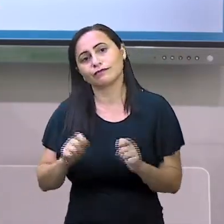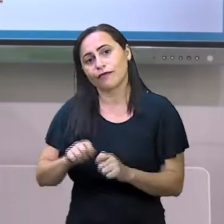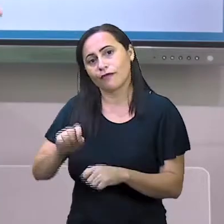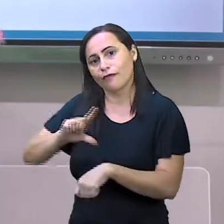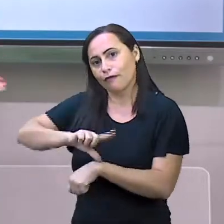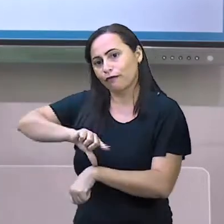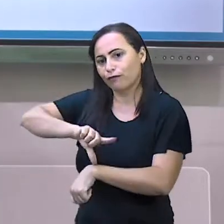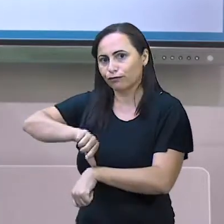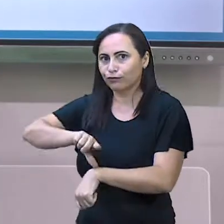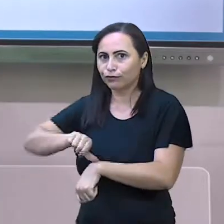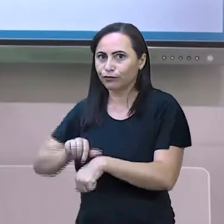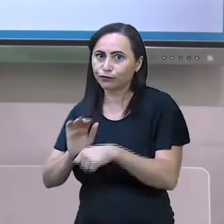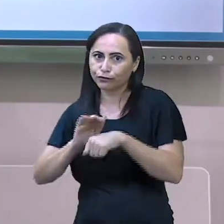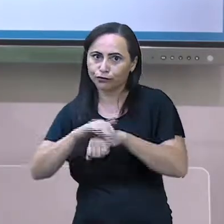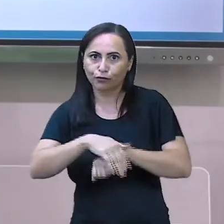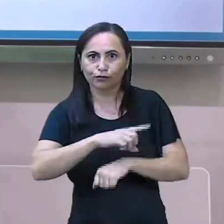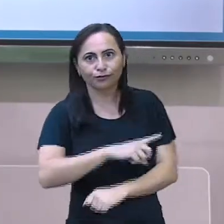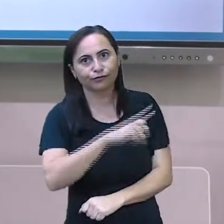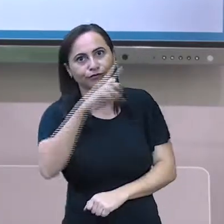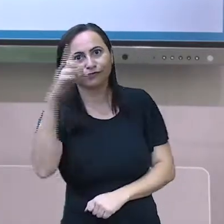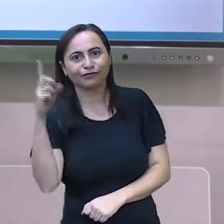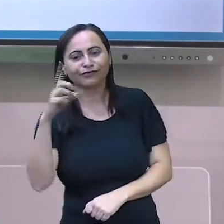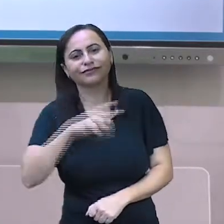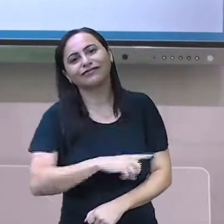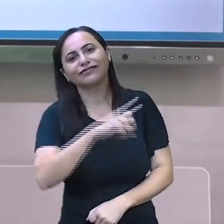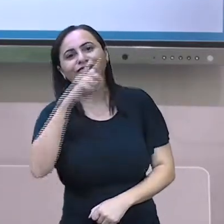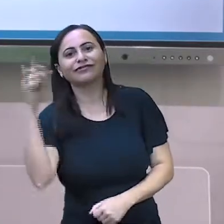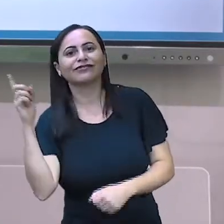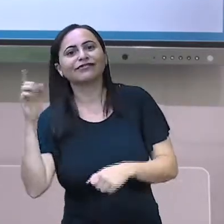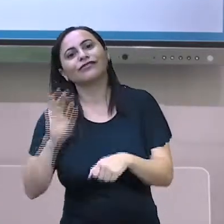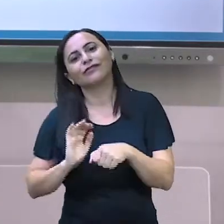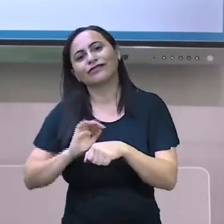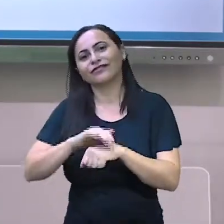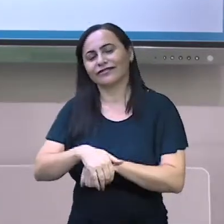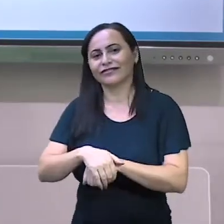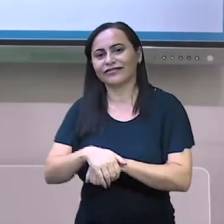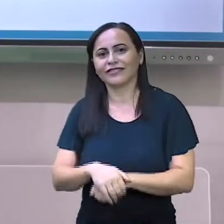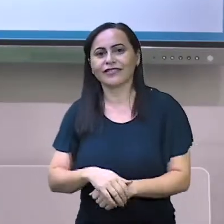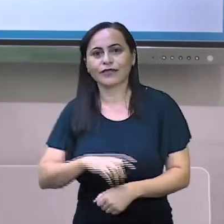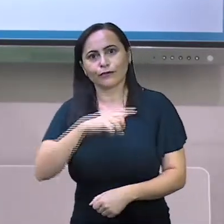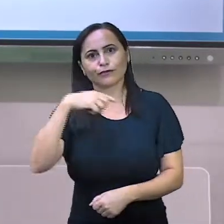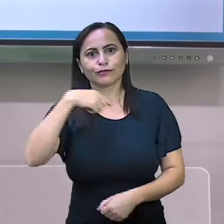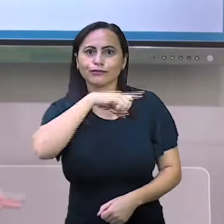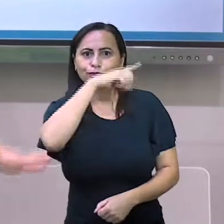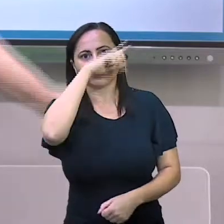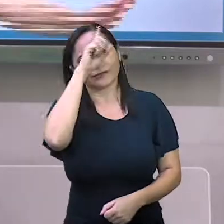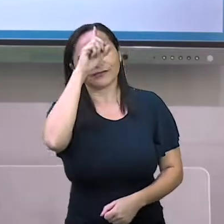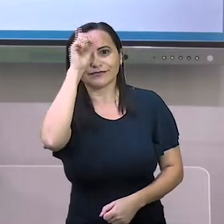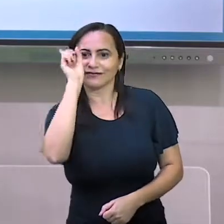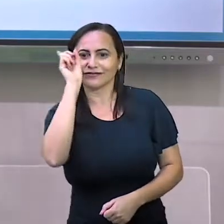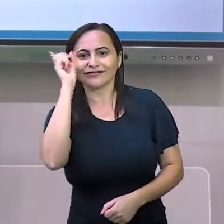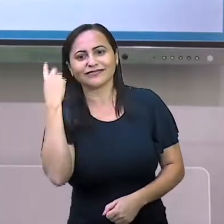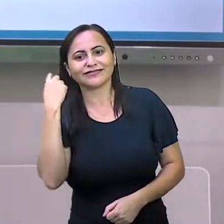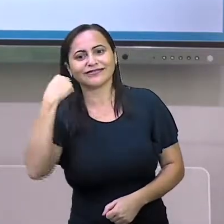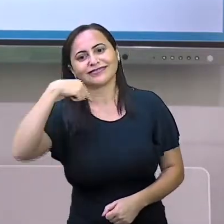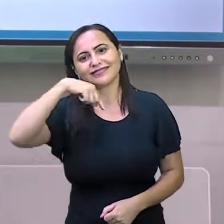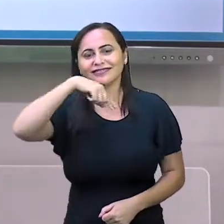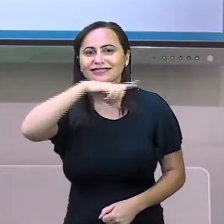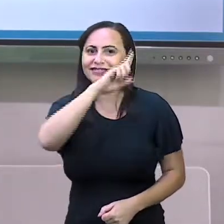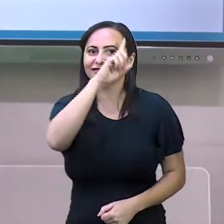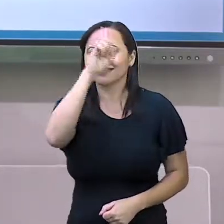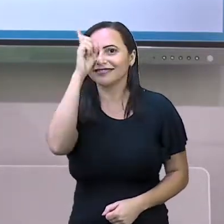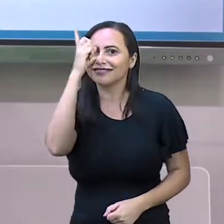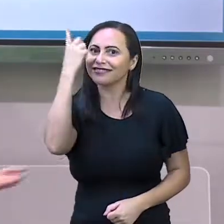tic tac tac vai tic tac tic tac tic e noite e noite e dia passa tempo tic tac tic tac